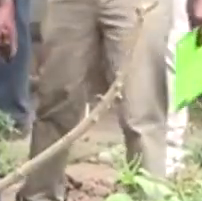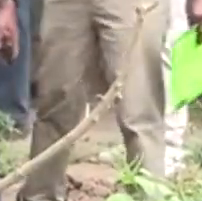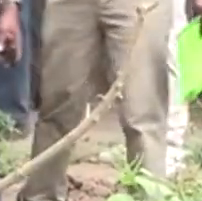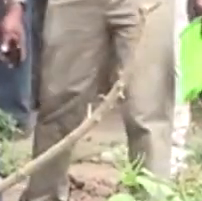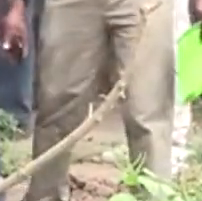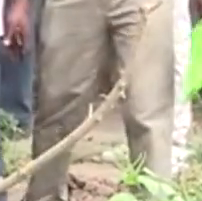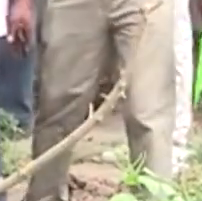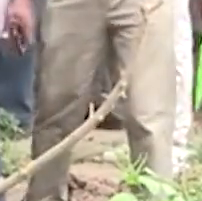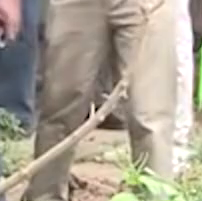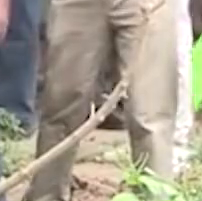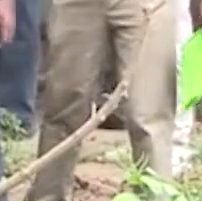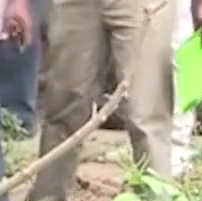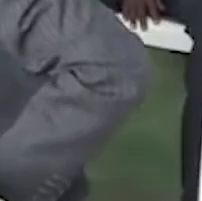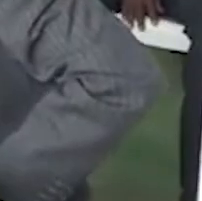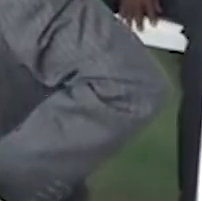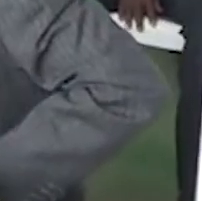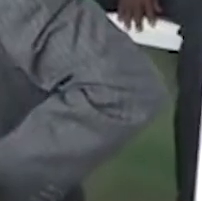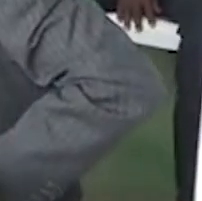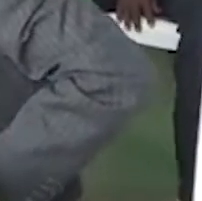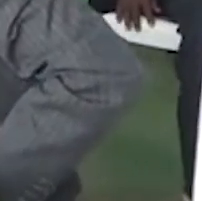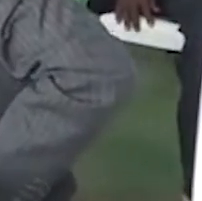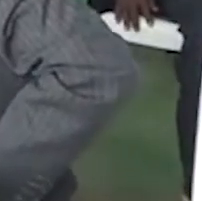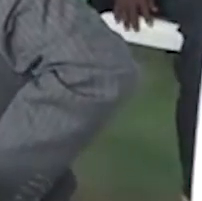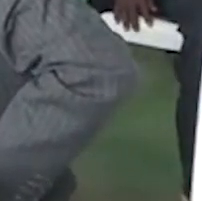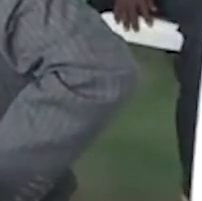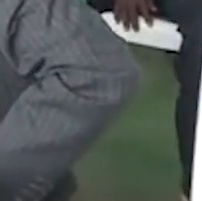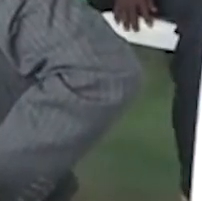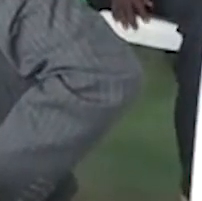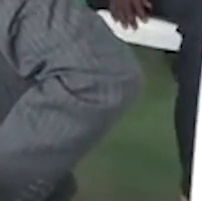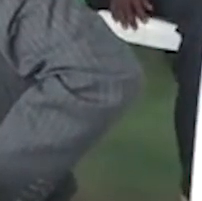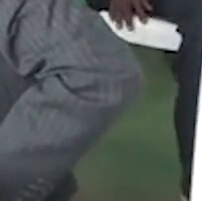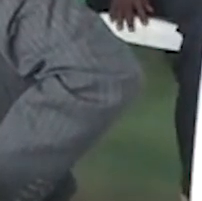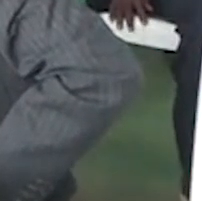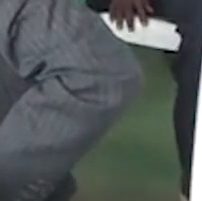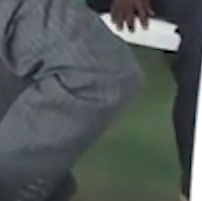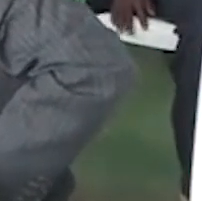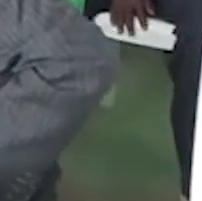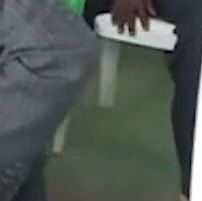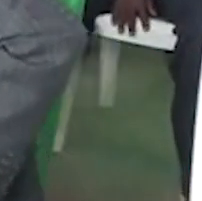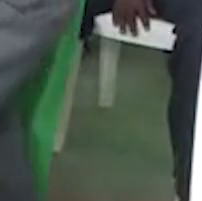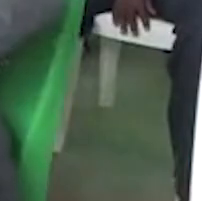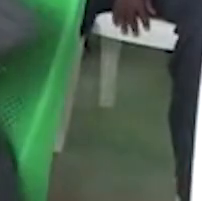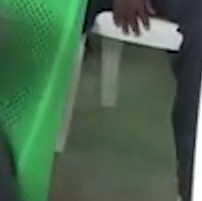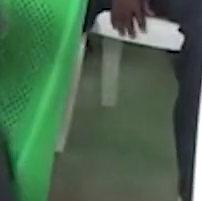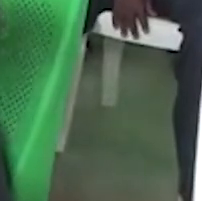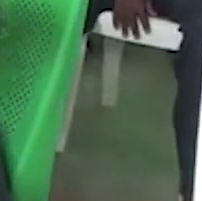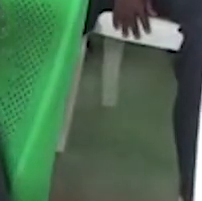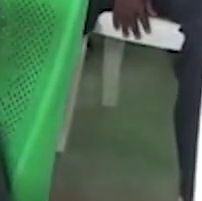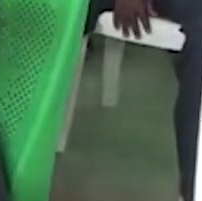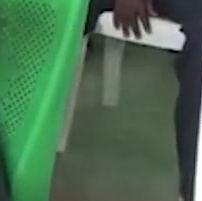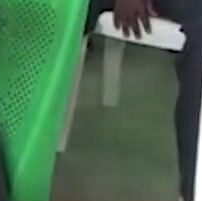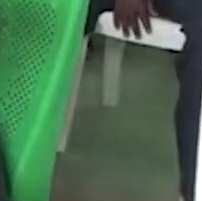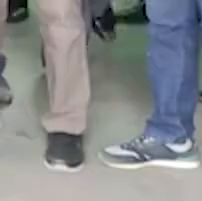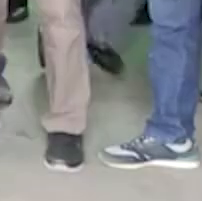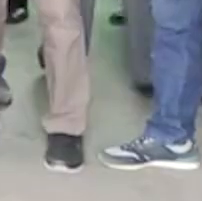O do setor florestal O regime contributivo de caráter facultativo abrange pessoas